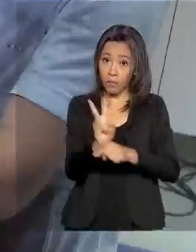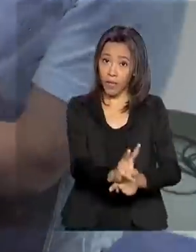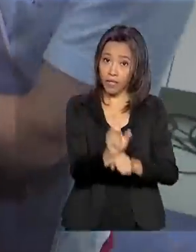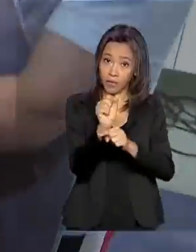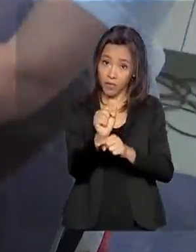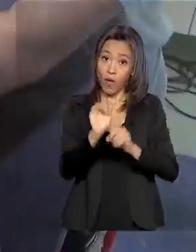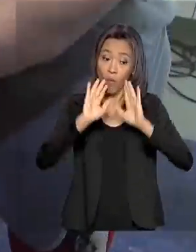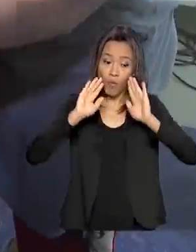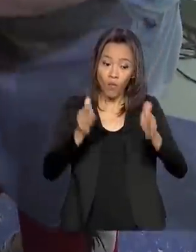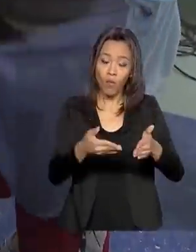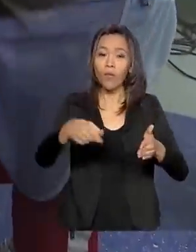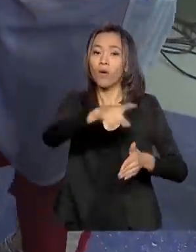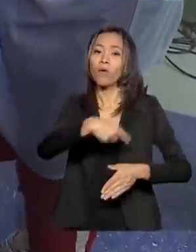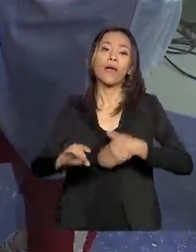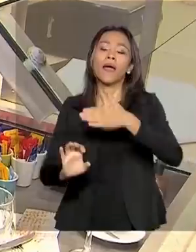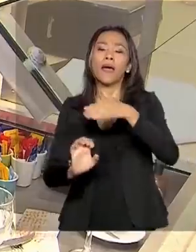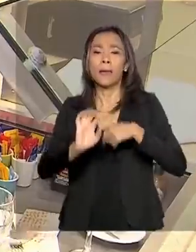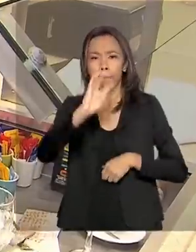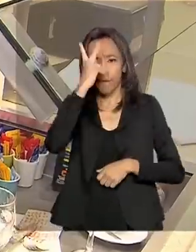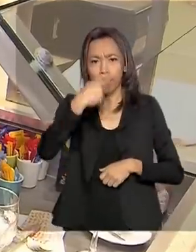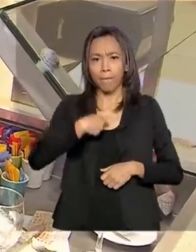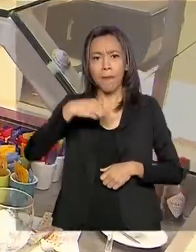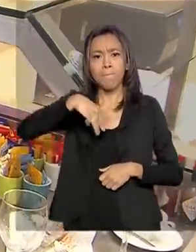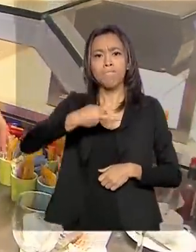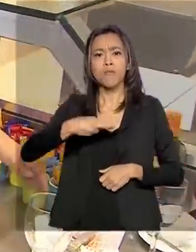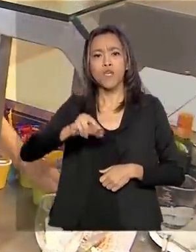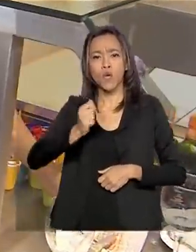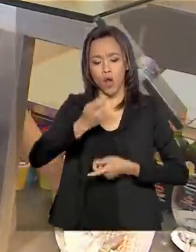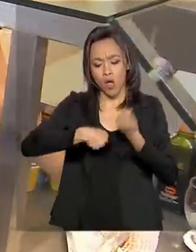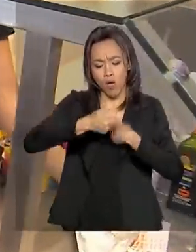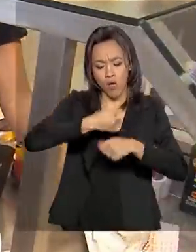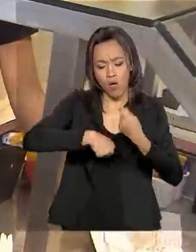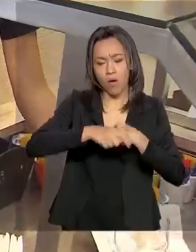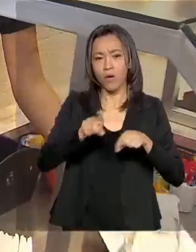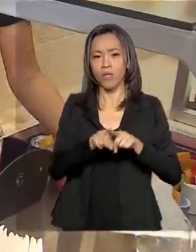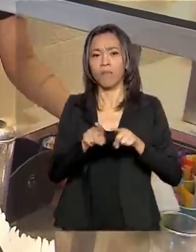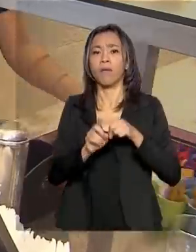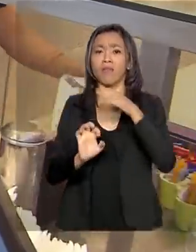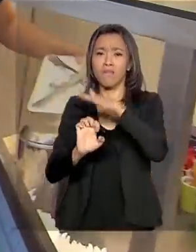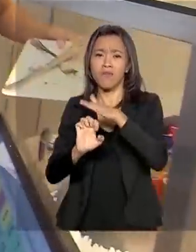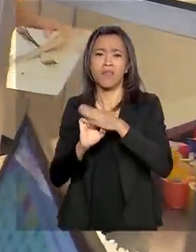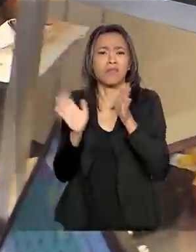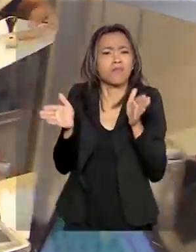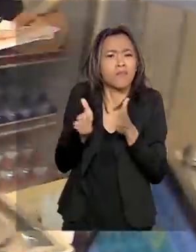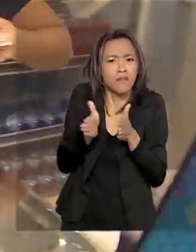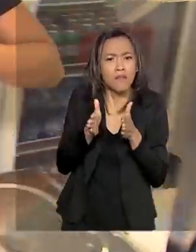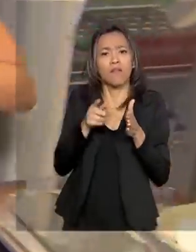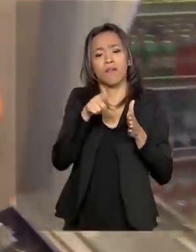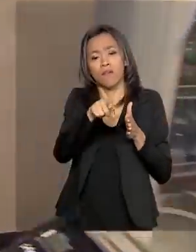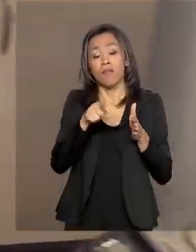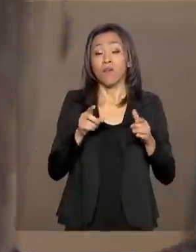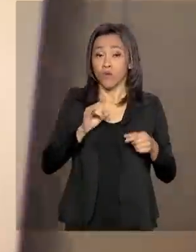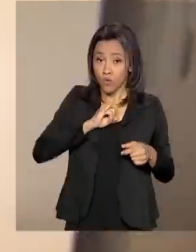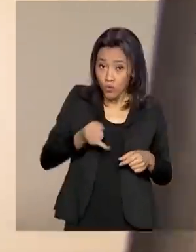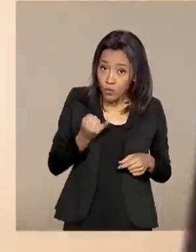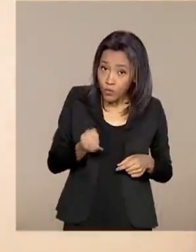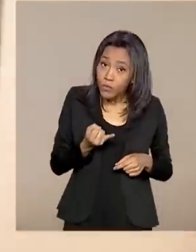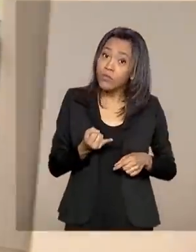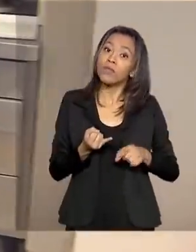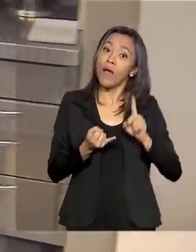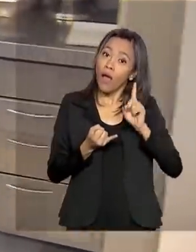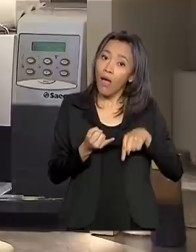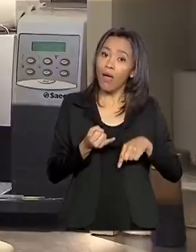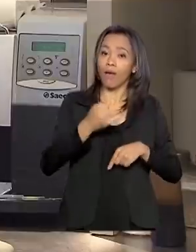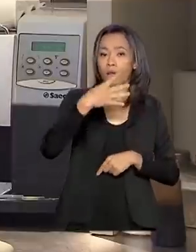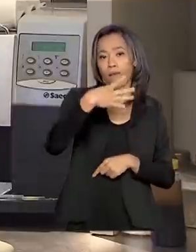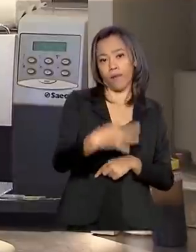microempreendedores individuais e micro e pequenas empresas. As taxas de juros são 41